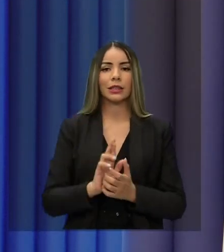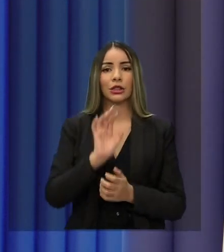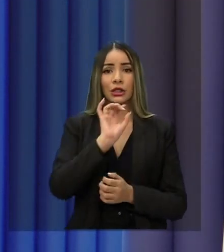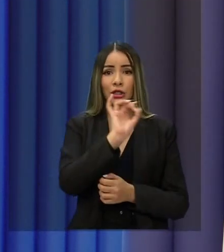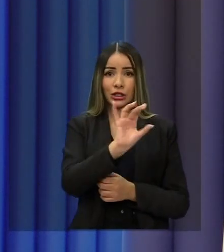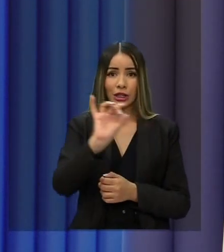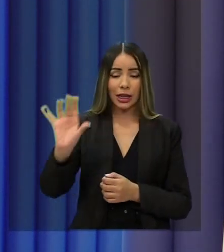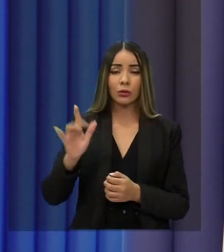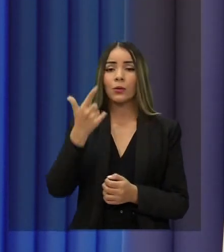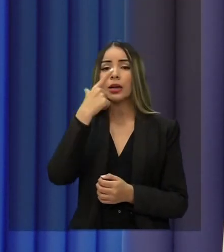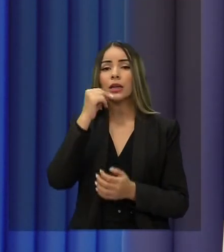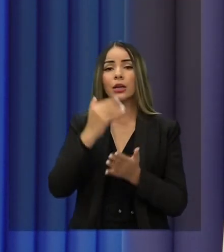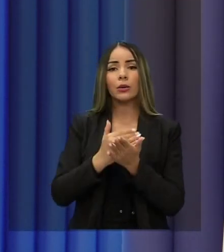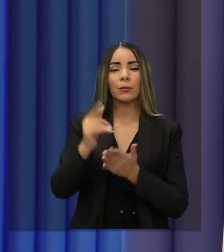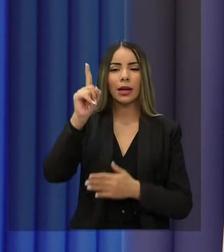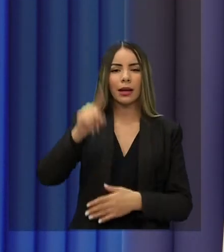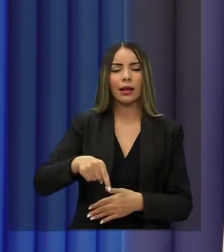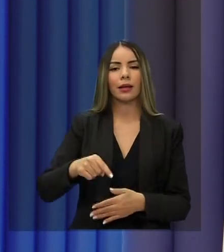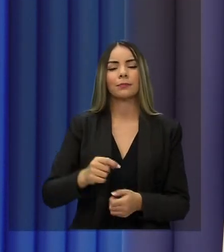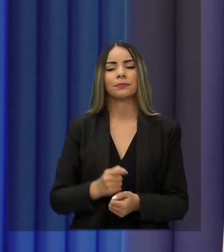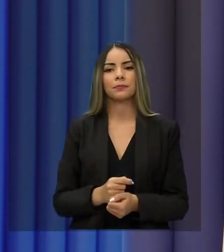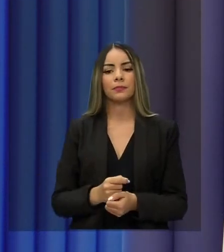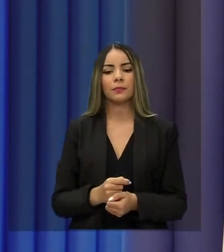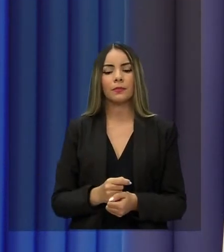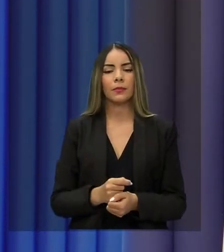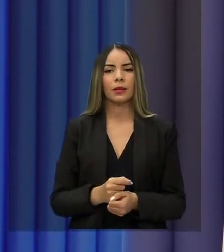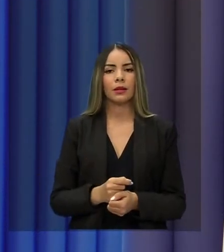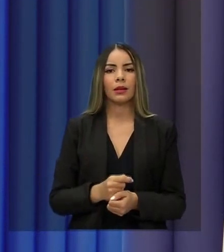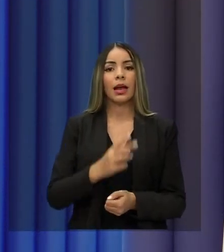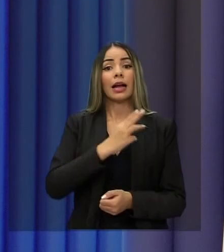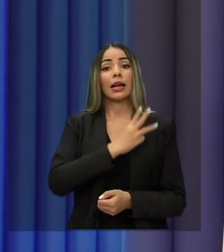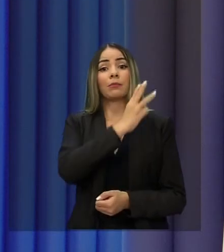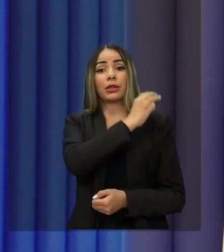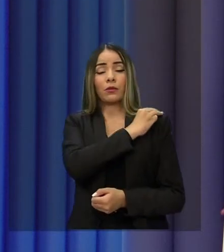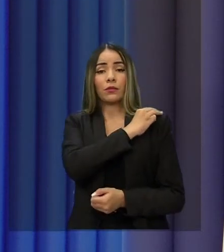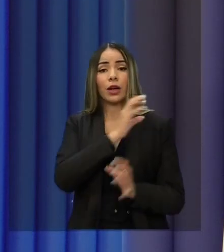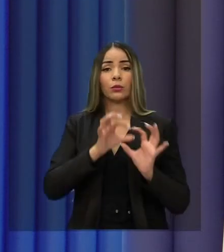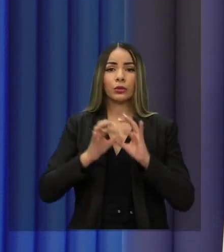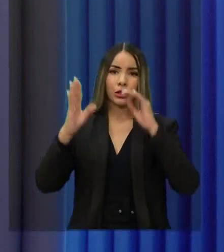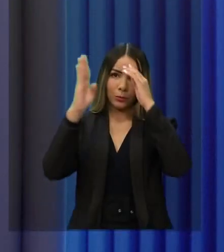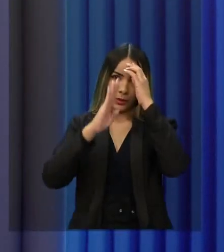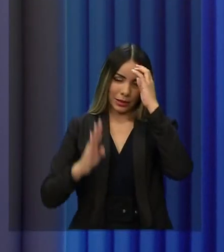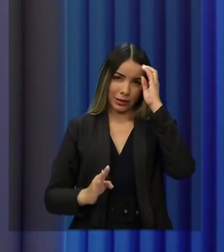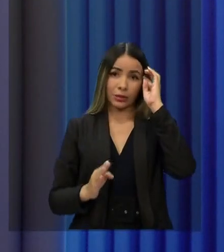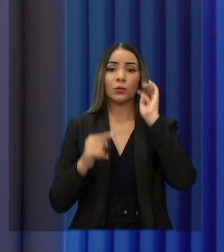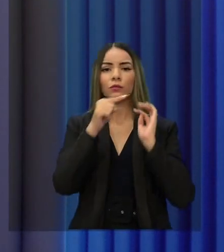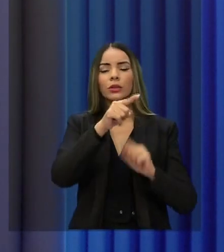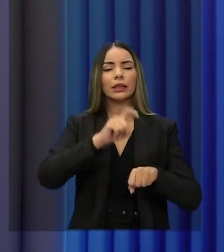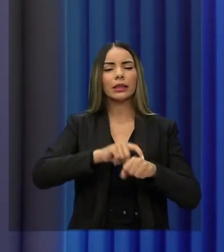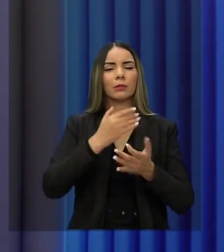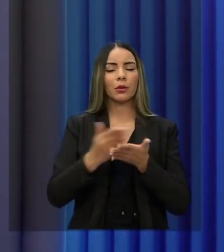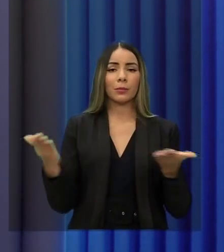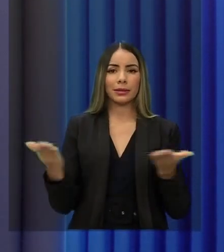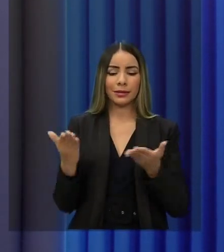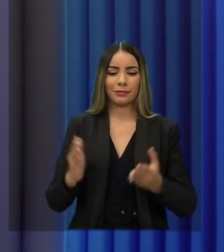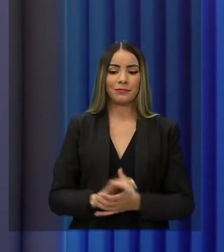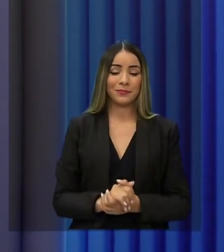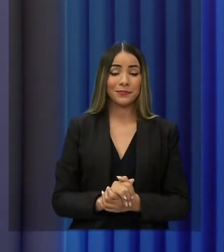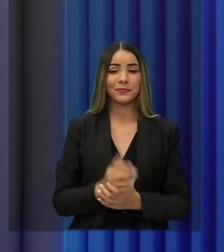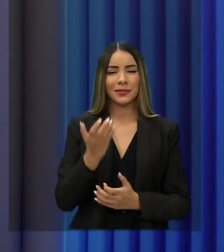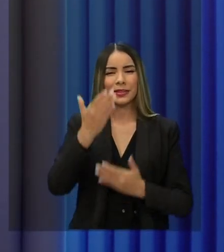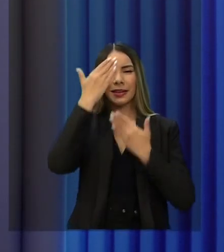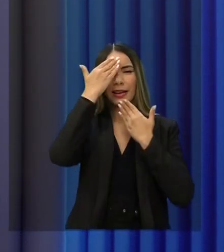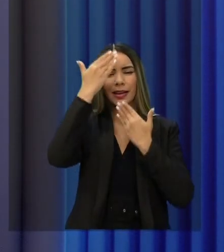E quem começa é o candidato Capitão Wagner do União Brasil. Candidato, seu tempo começa agora. Thais, lhe agradecer,